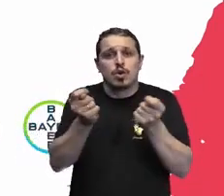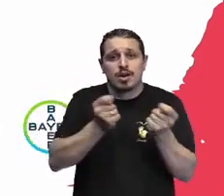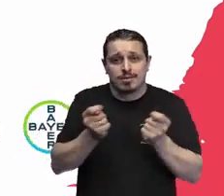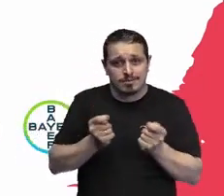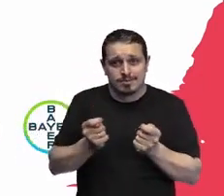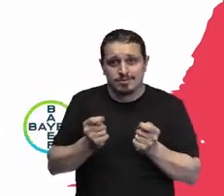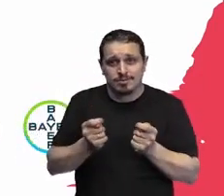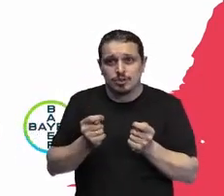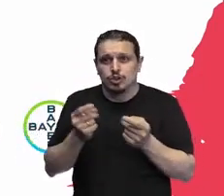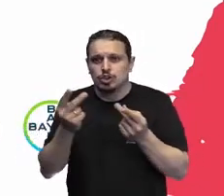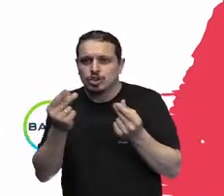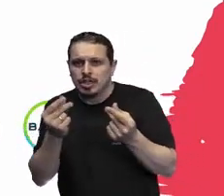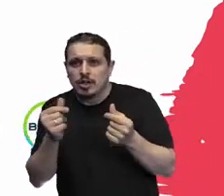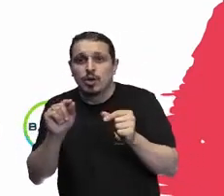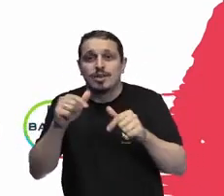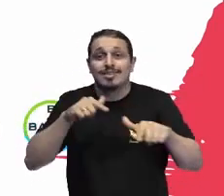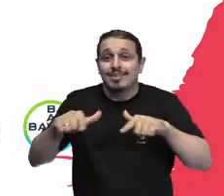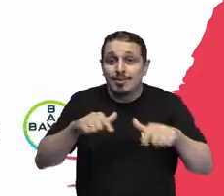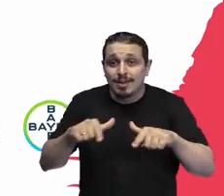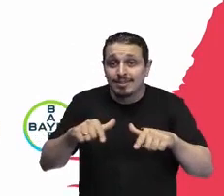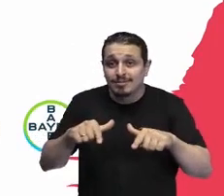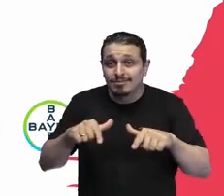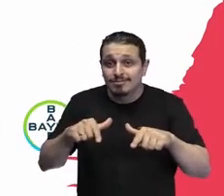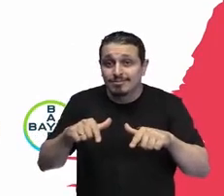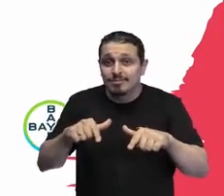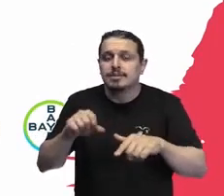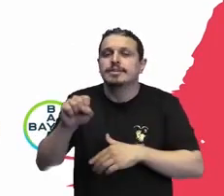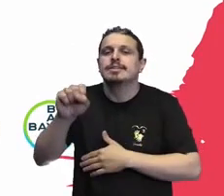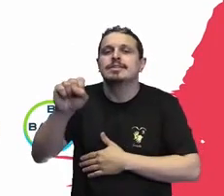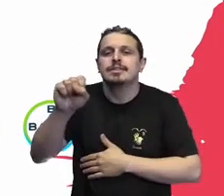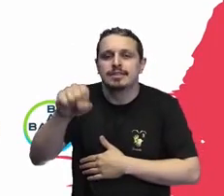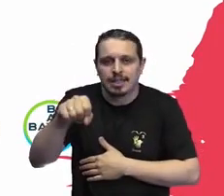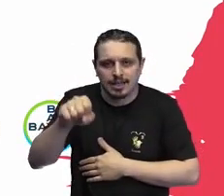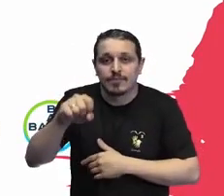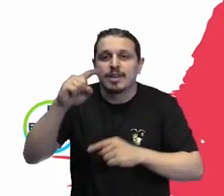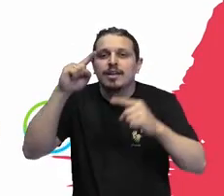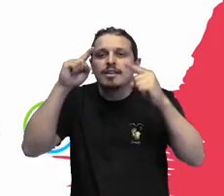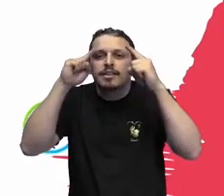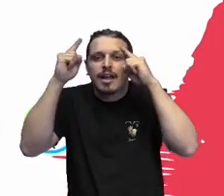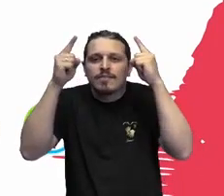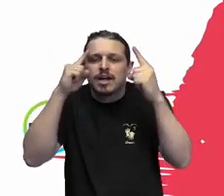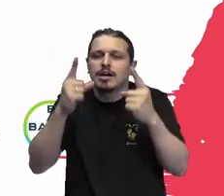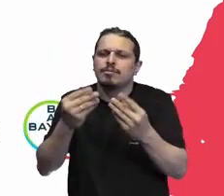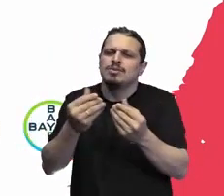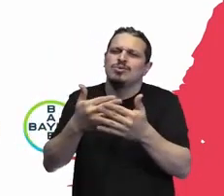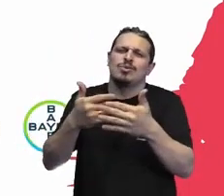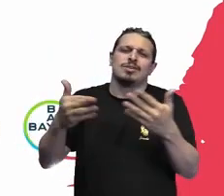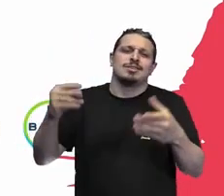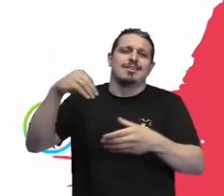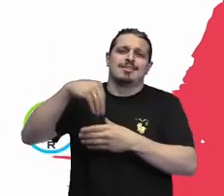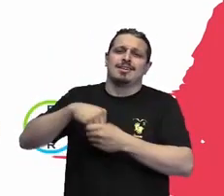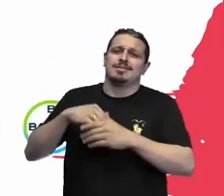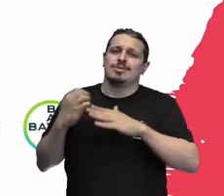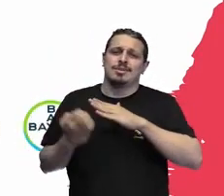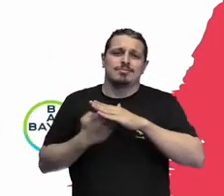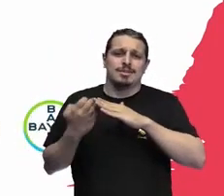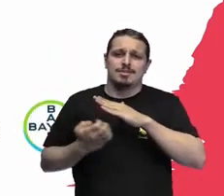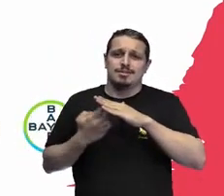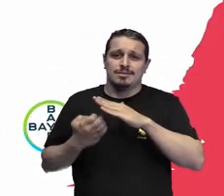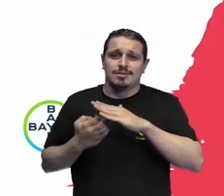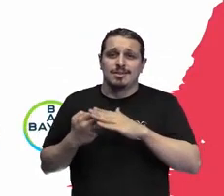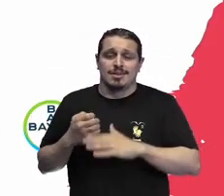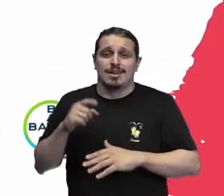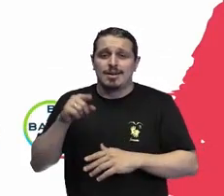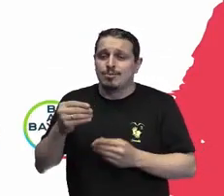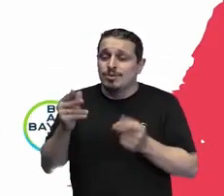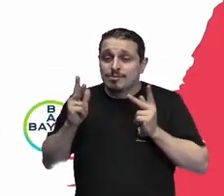diverso dentro de um processo criativo, de inovação dentro de uma organização, né? Quando você tem pessoas pensando de maneiras diferentes,